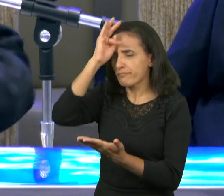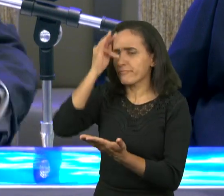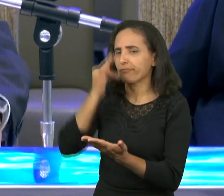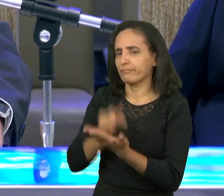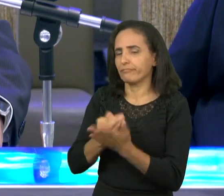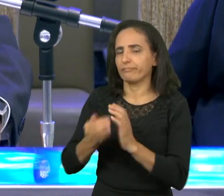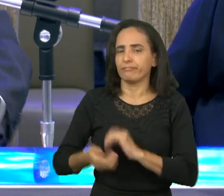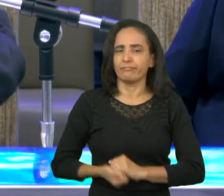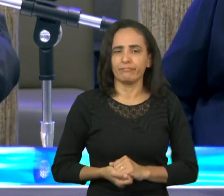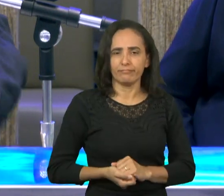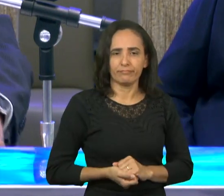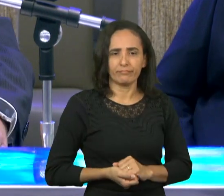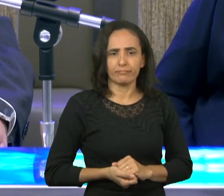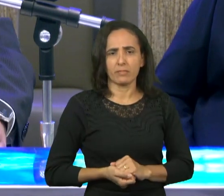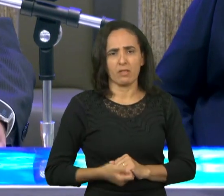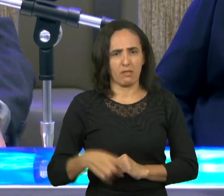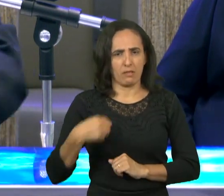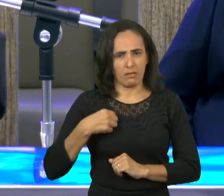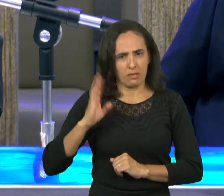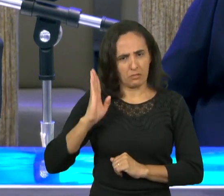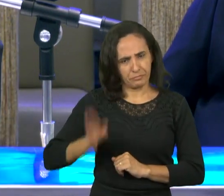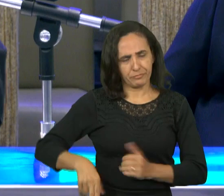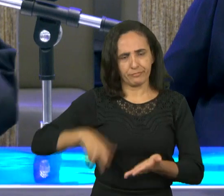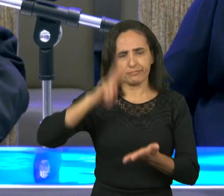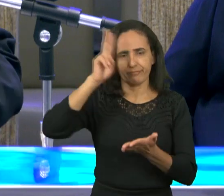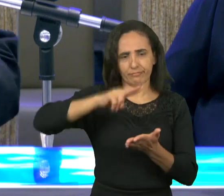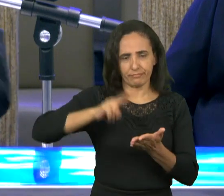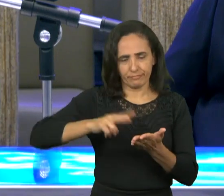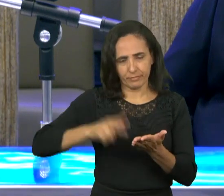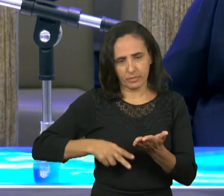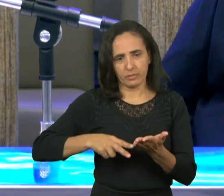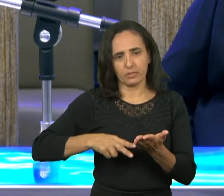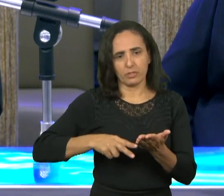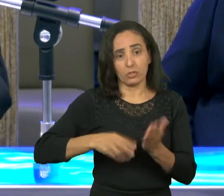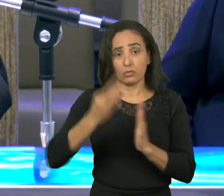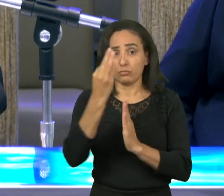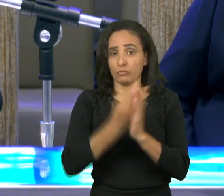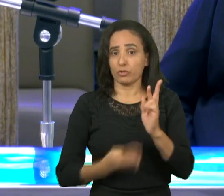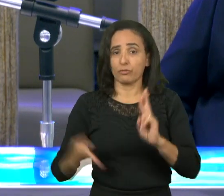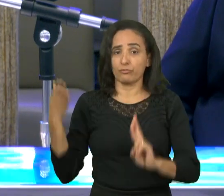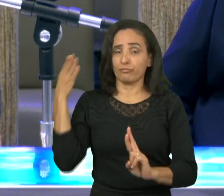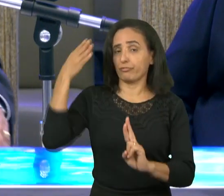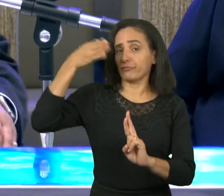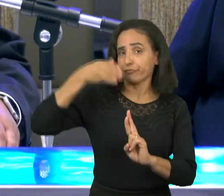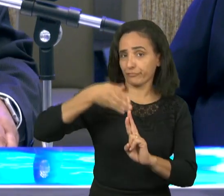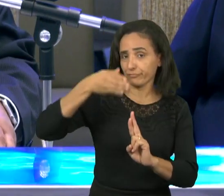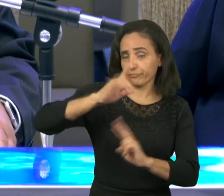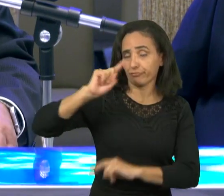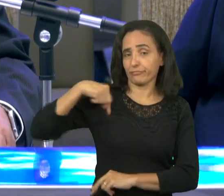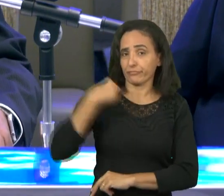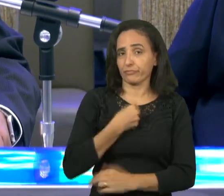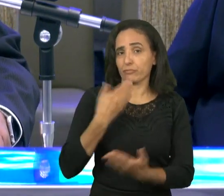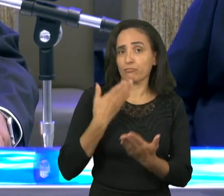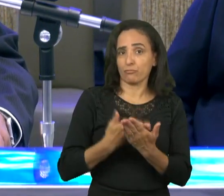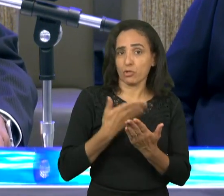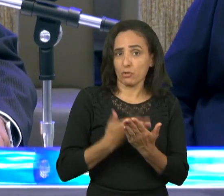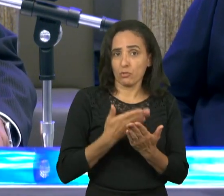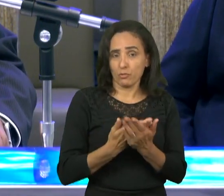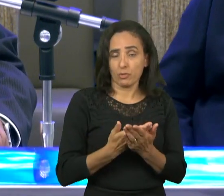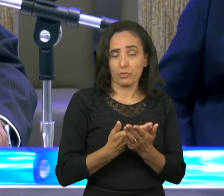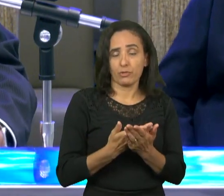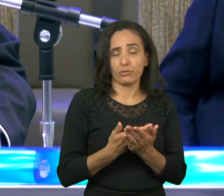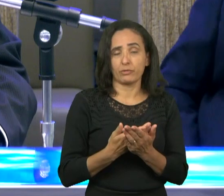Eu li no texto, aqui no texto básico como base para a nossa palavra, no